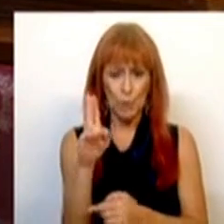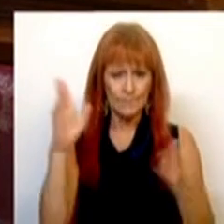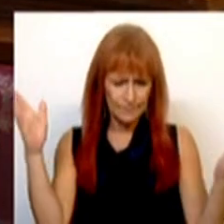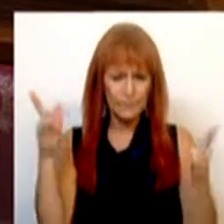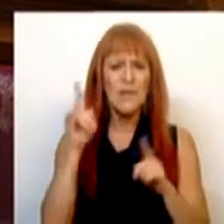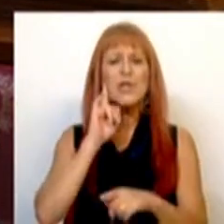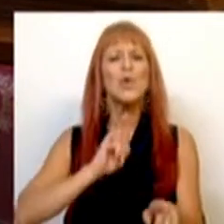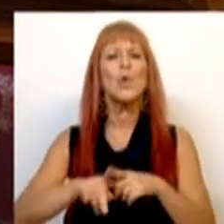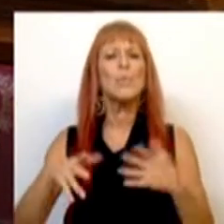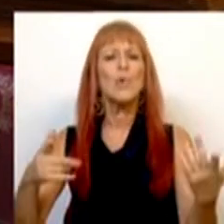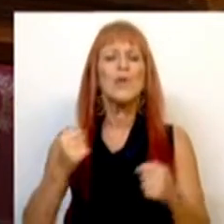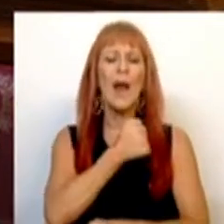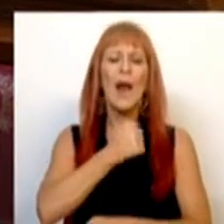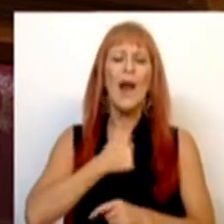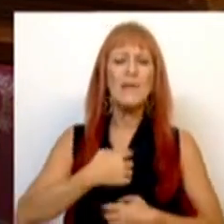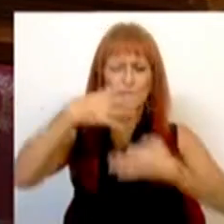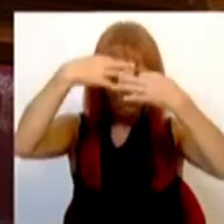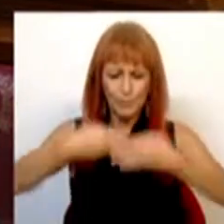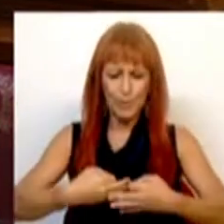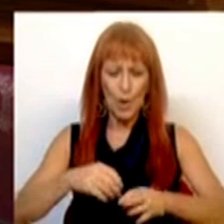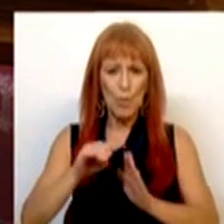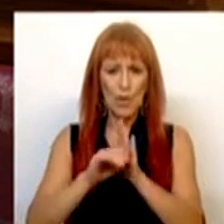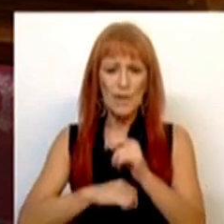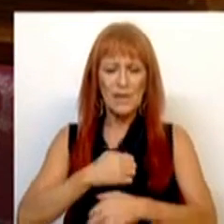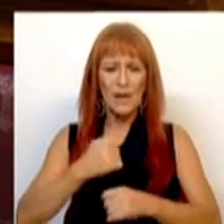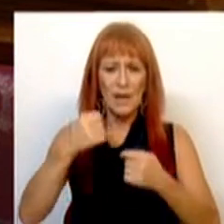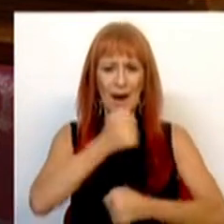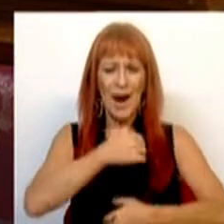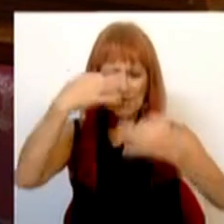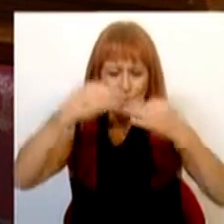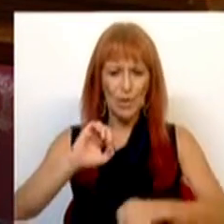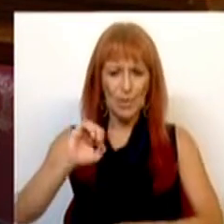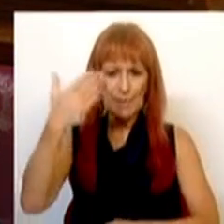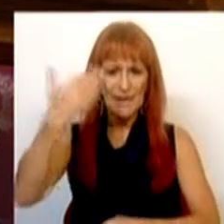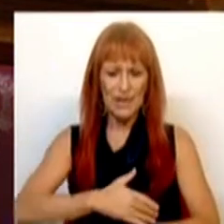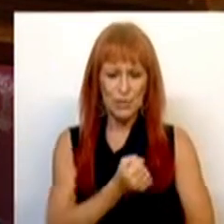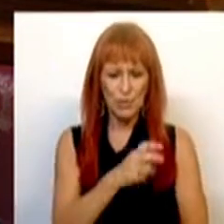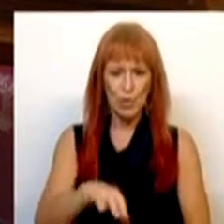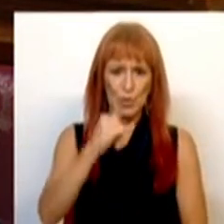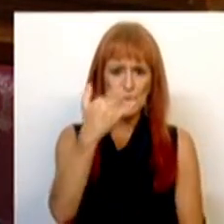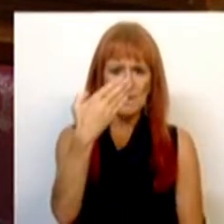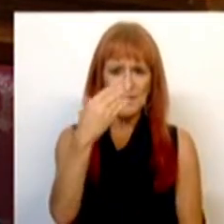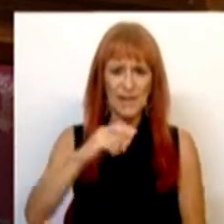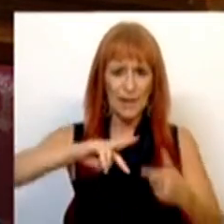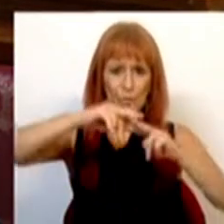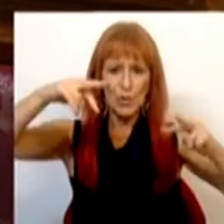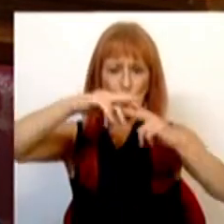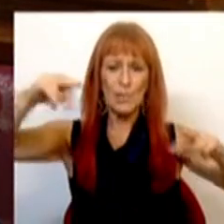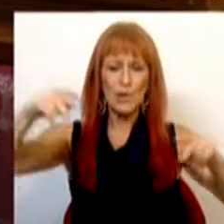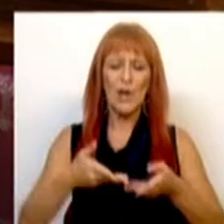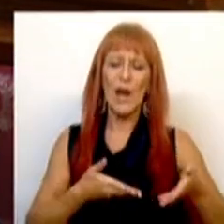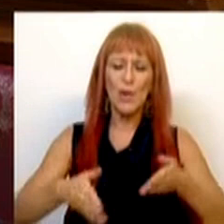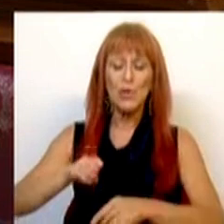Sra. Deputada, Habitação Digna, Programa de Habitação Digna, primeiro direito, 270 municípios com